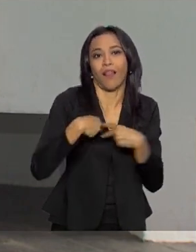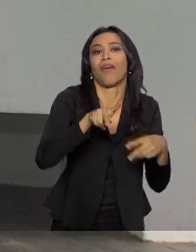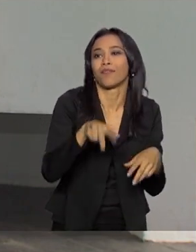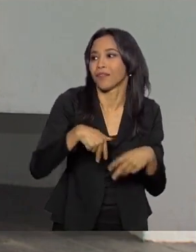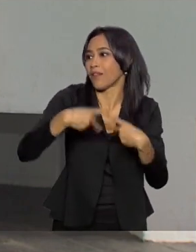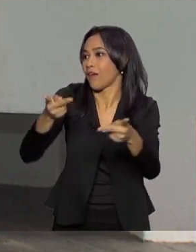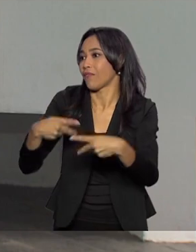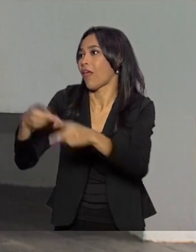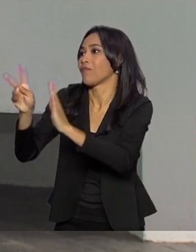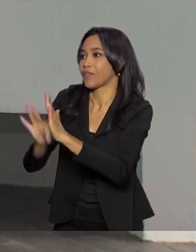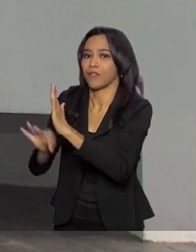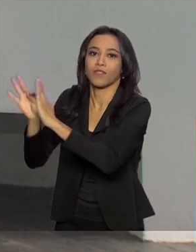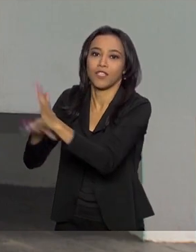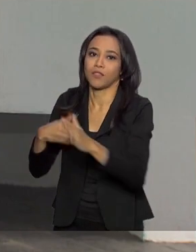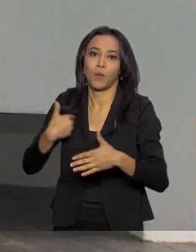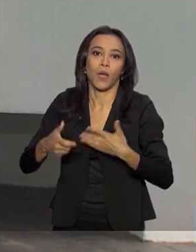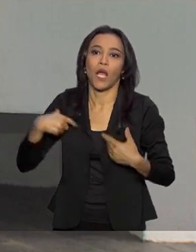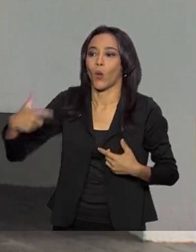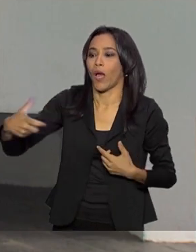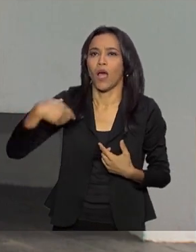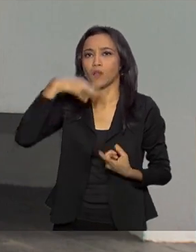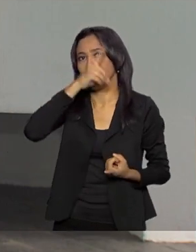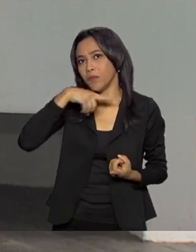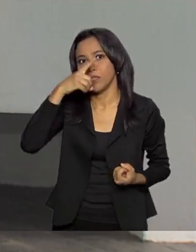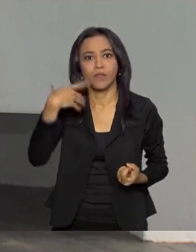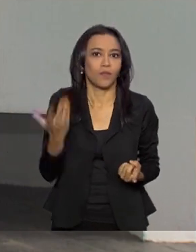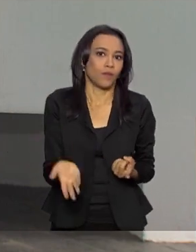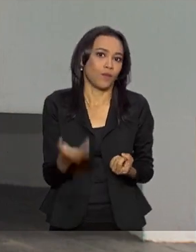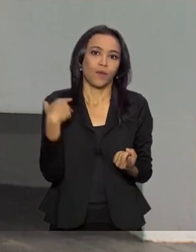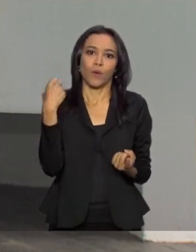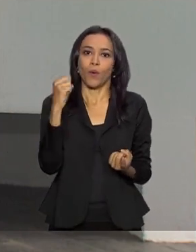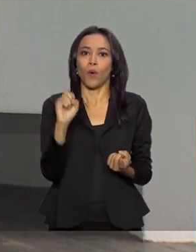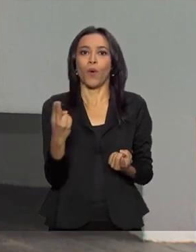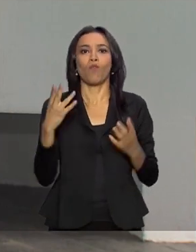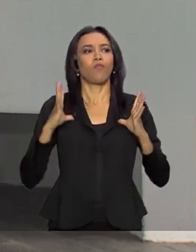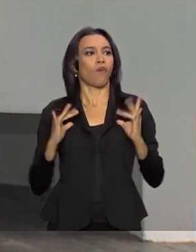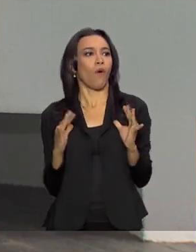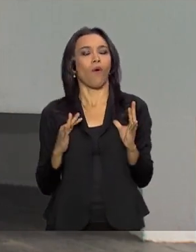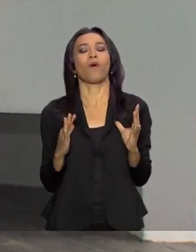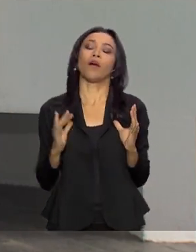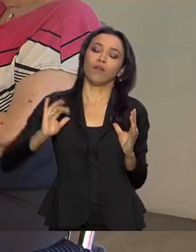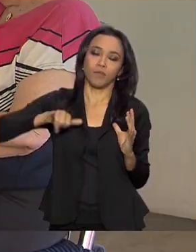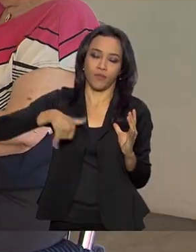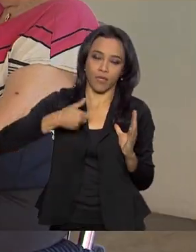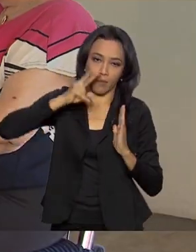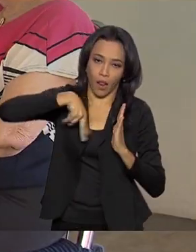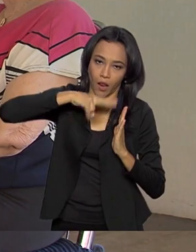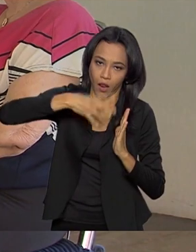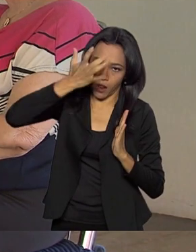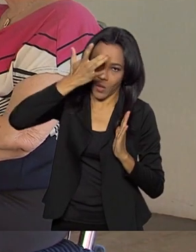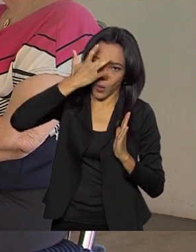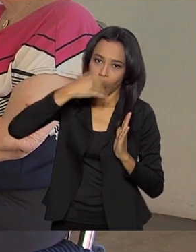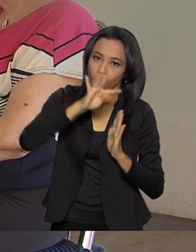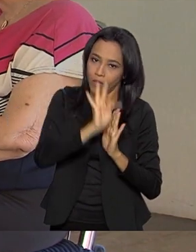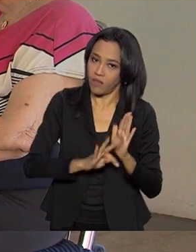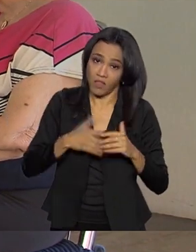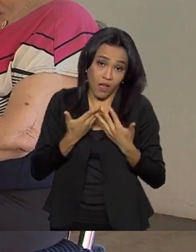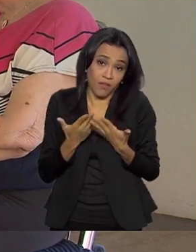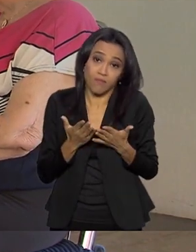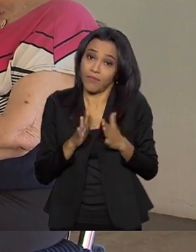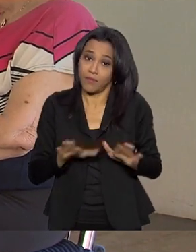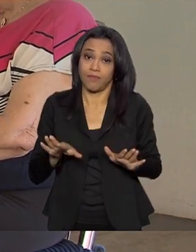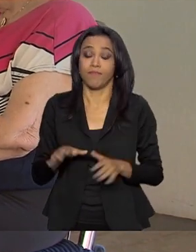Vai decorando no domingo ou no dia que a gente tem uma folga, é assim. E vai levando.